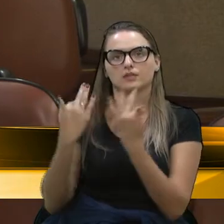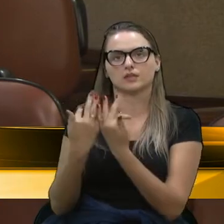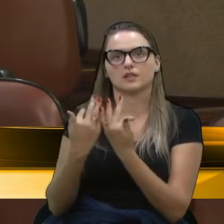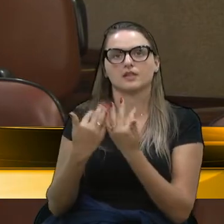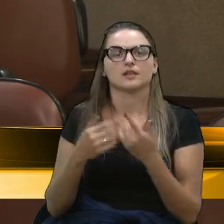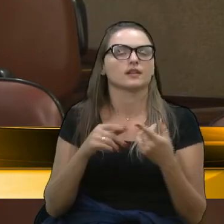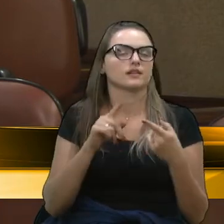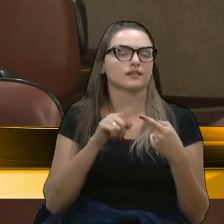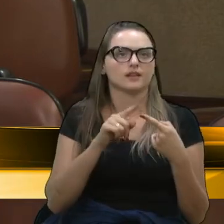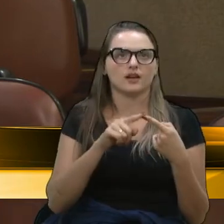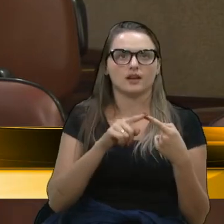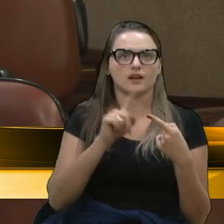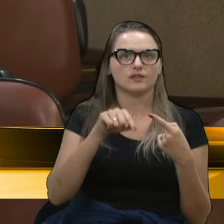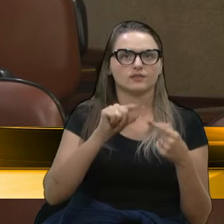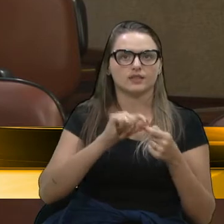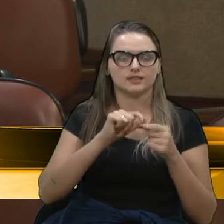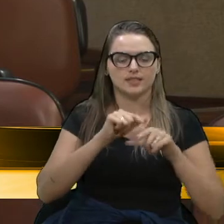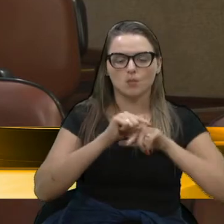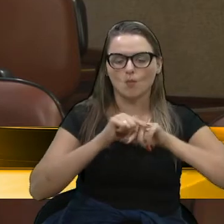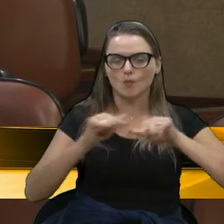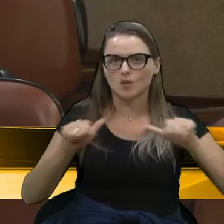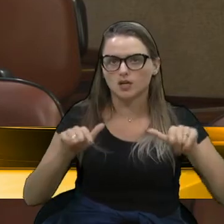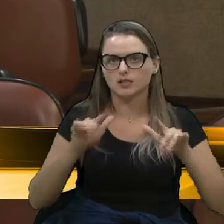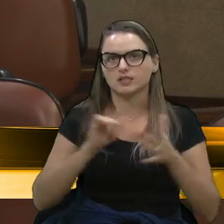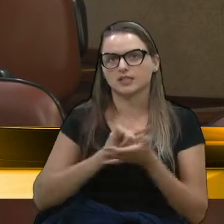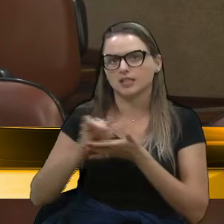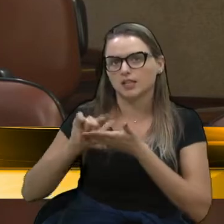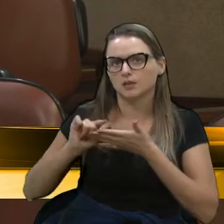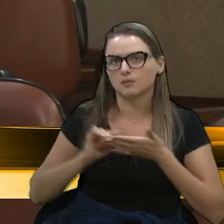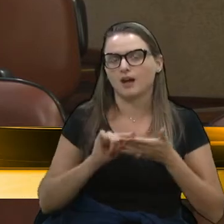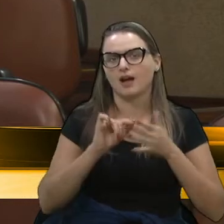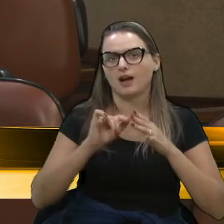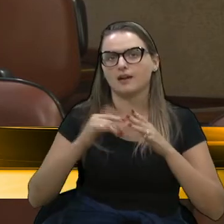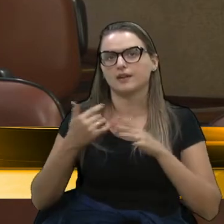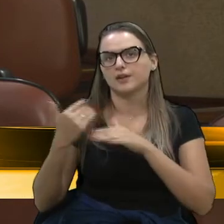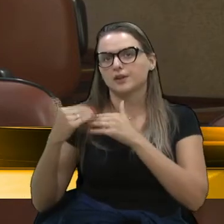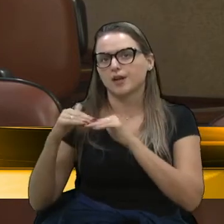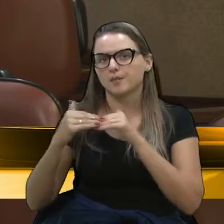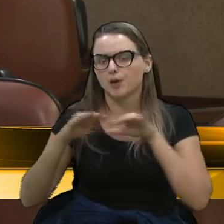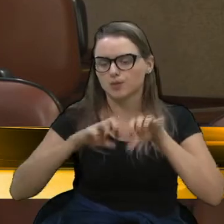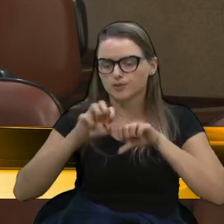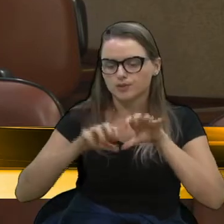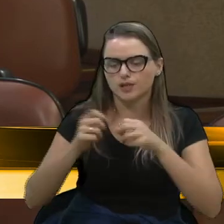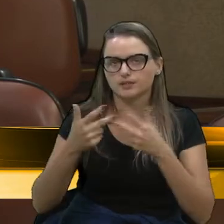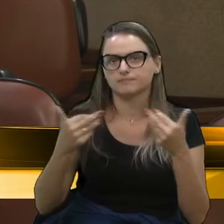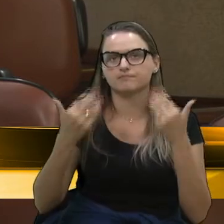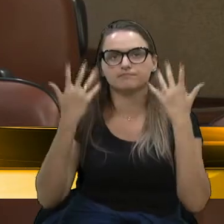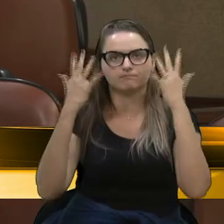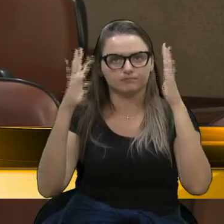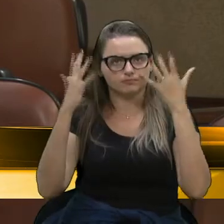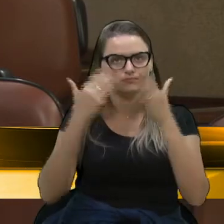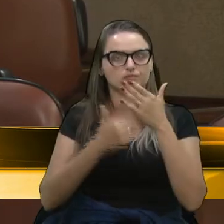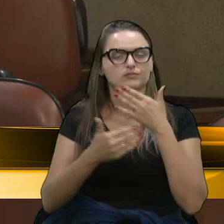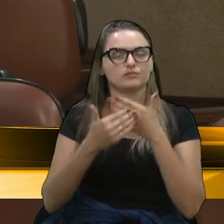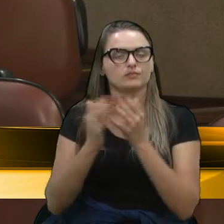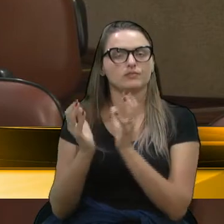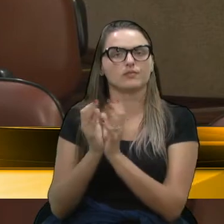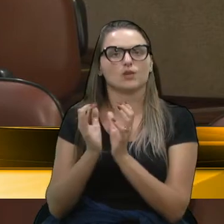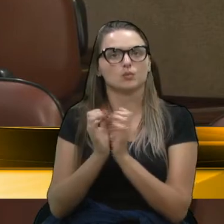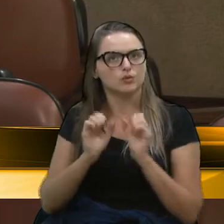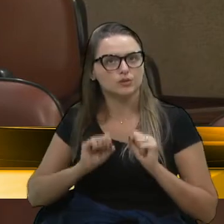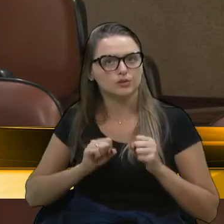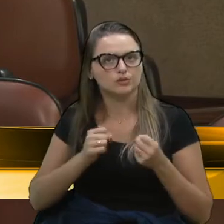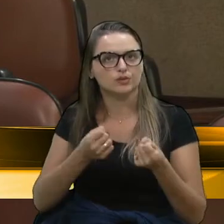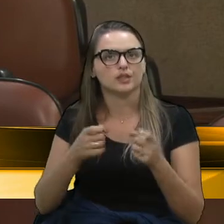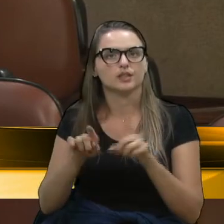naquele momento, fazer uma limpeza, buscar os entulhos. Quero parabenizar essas pessoas também, quero parabenizar o